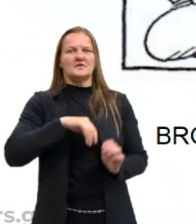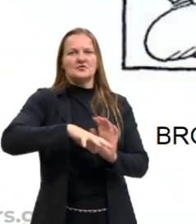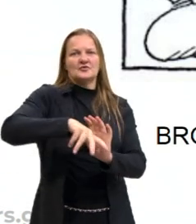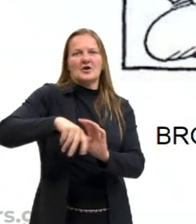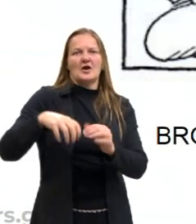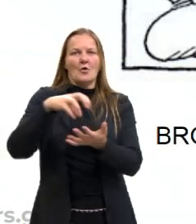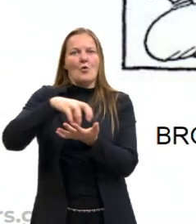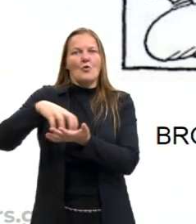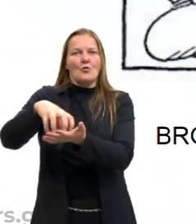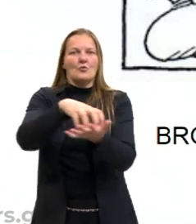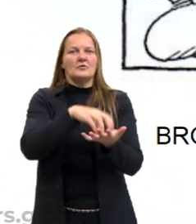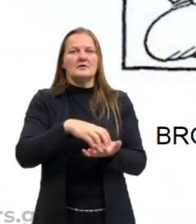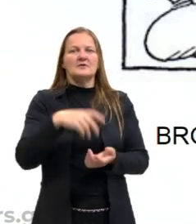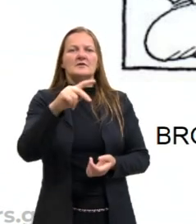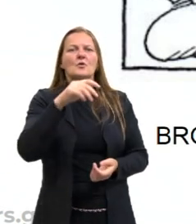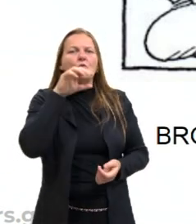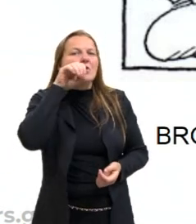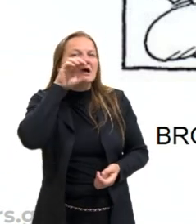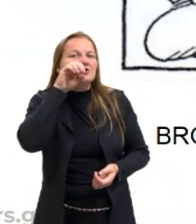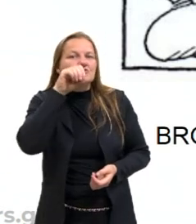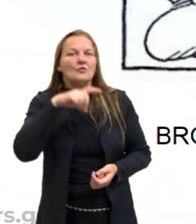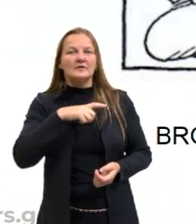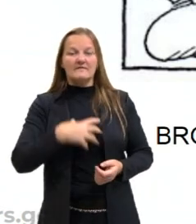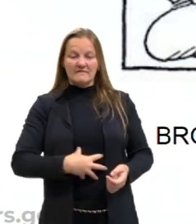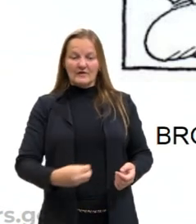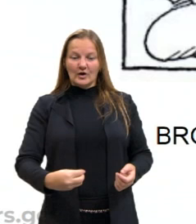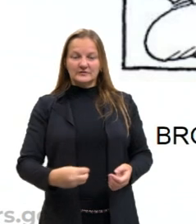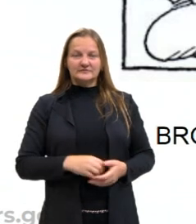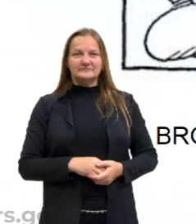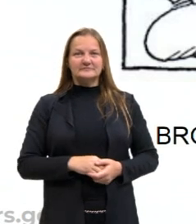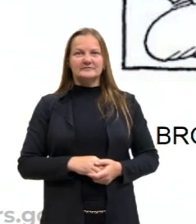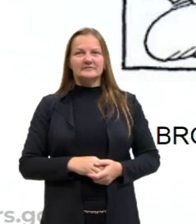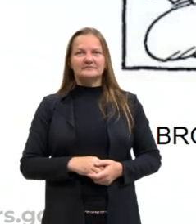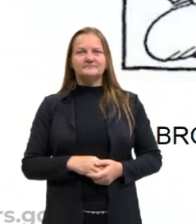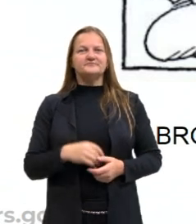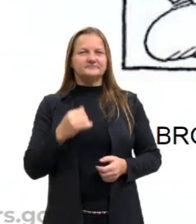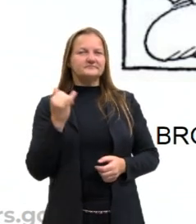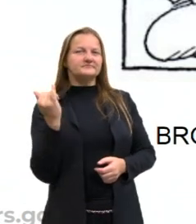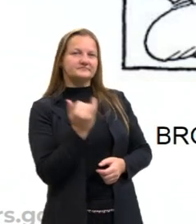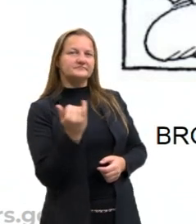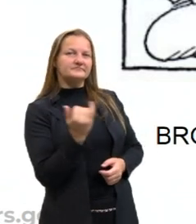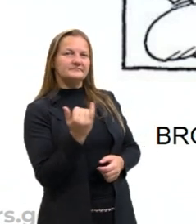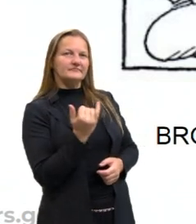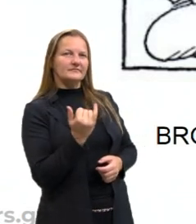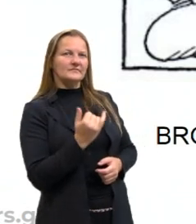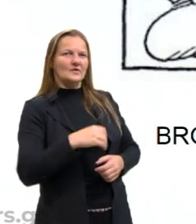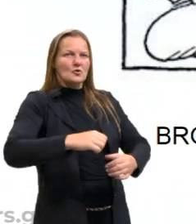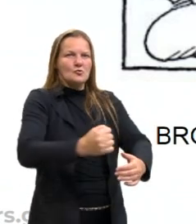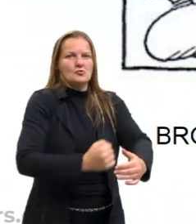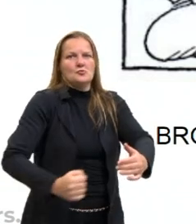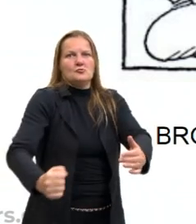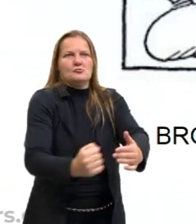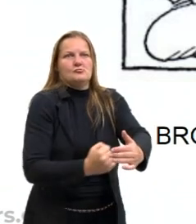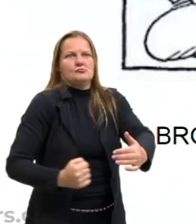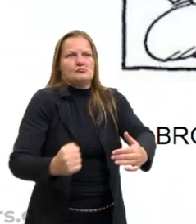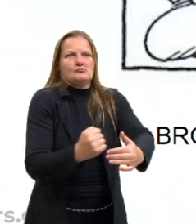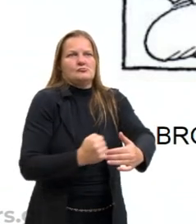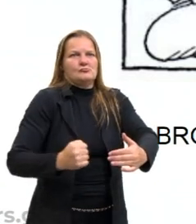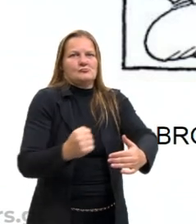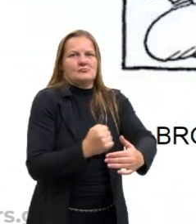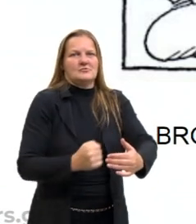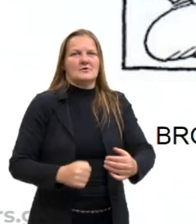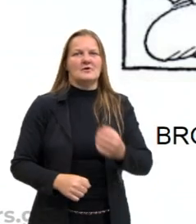nossa aldeia, e o teu velho cachorro teve filhotes. E ela falando isso enquanto mexe um caldeirão ali, e o agar,